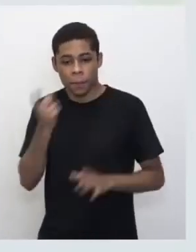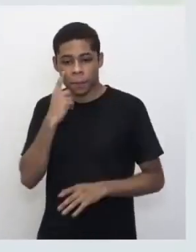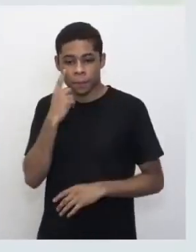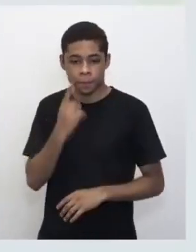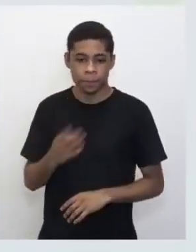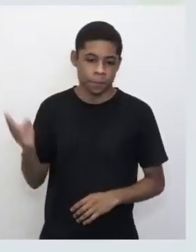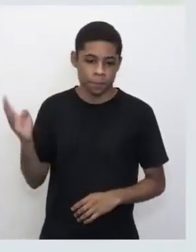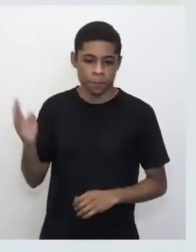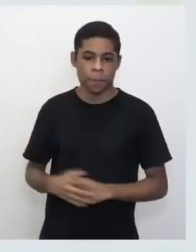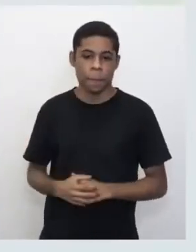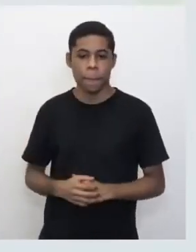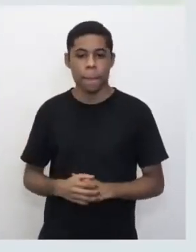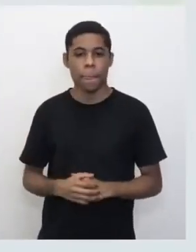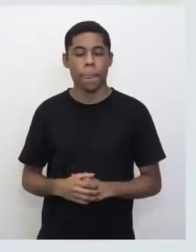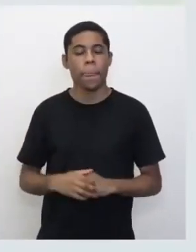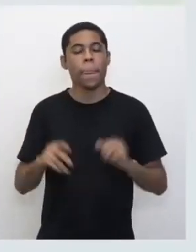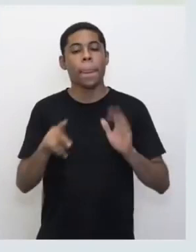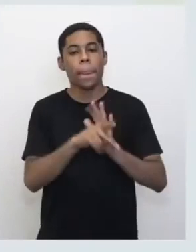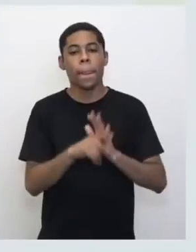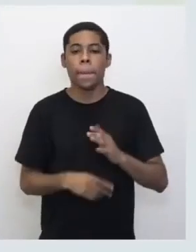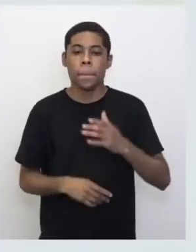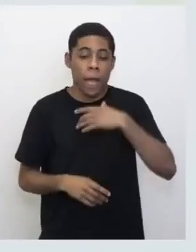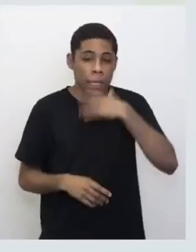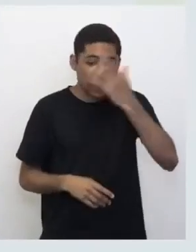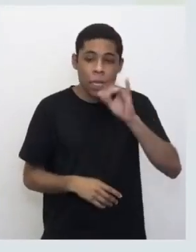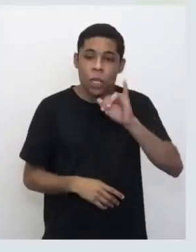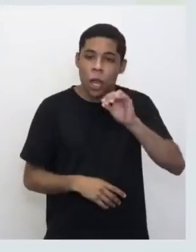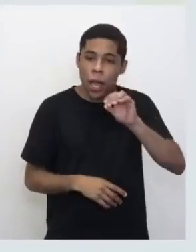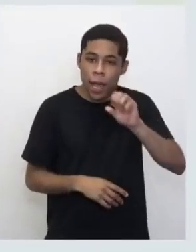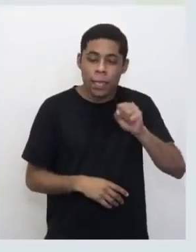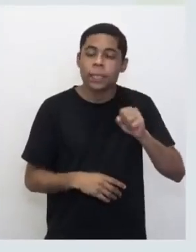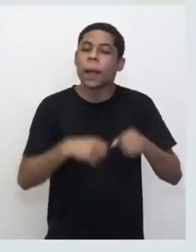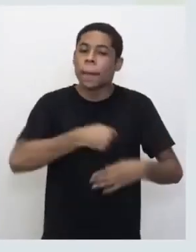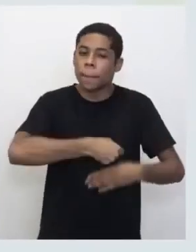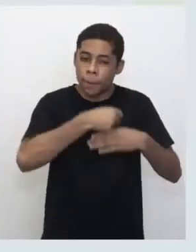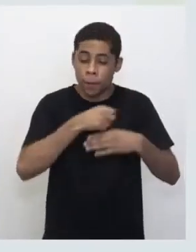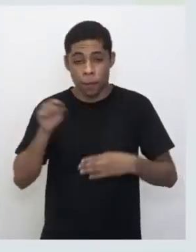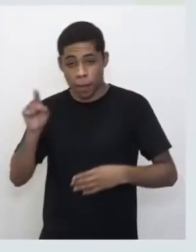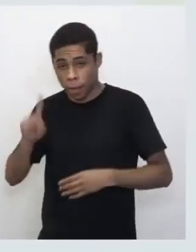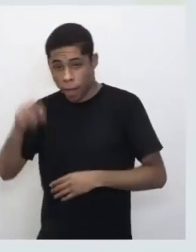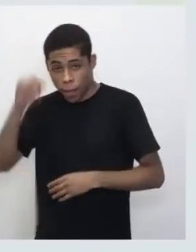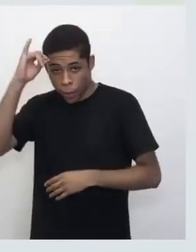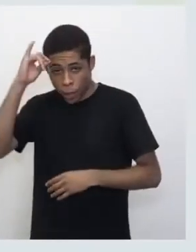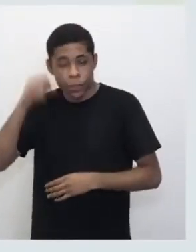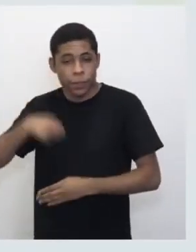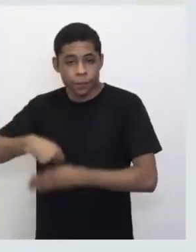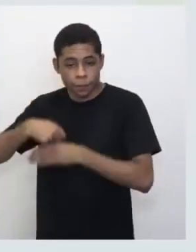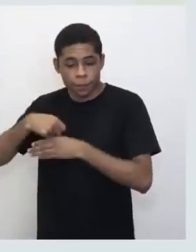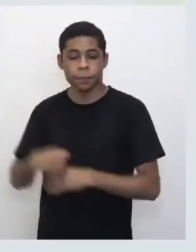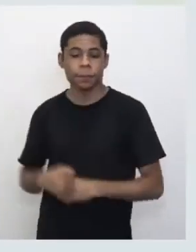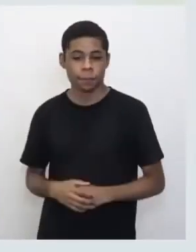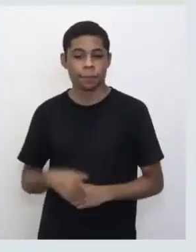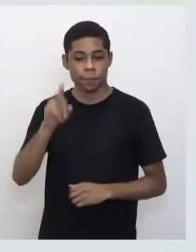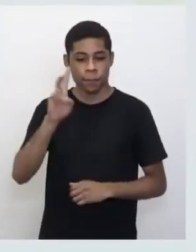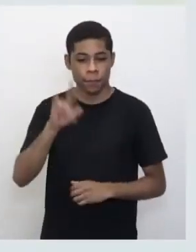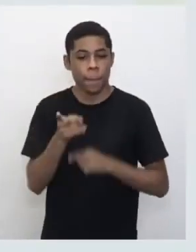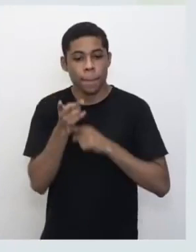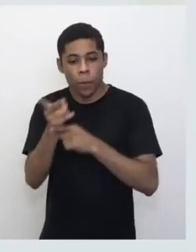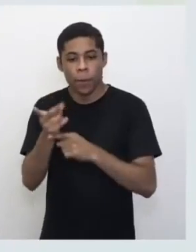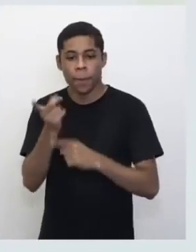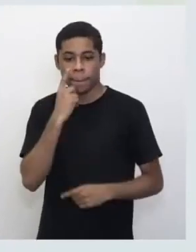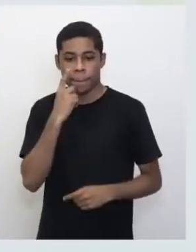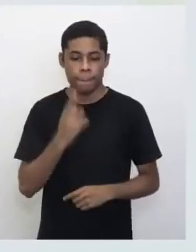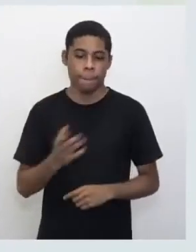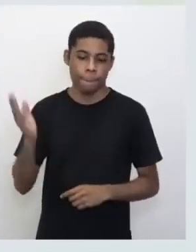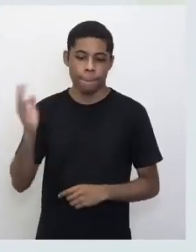opções para assistir o Centro de Mídias é pelo aplicativo. Então, bora lá. Então, no seu celular, aqui a gente tem um celular Android. Você vai procurar pela Play